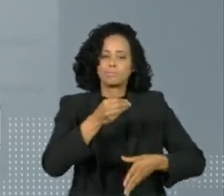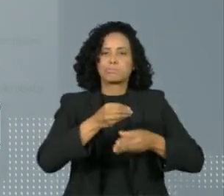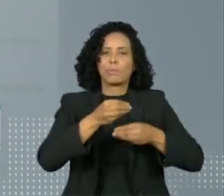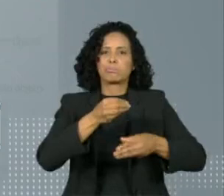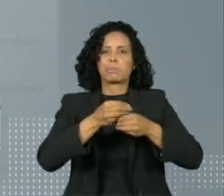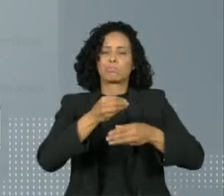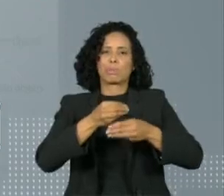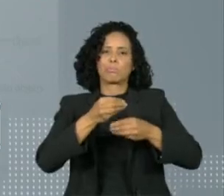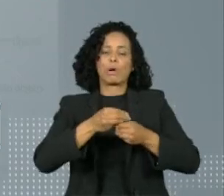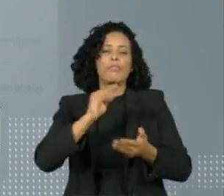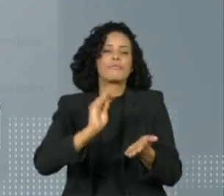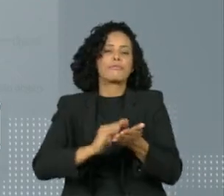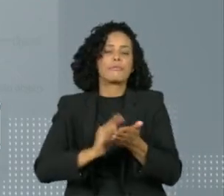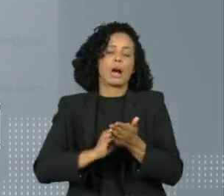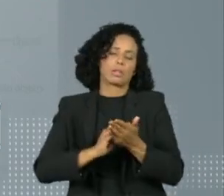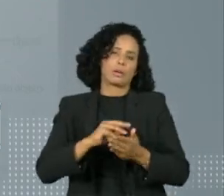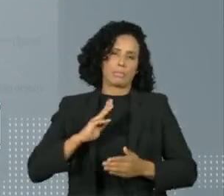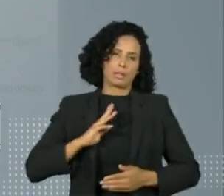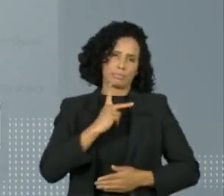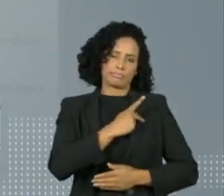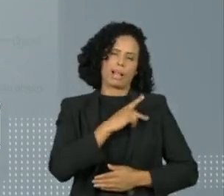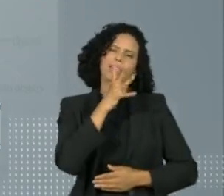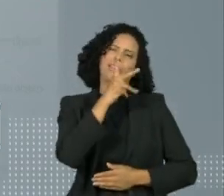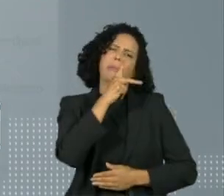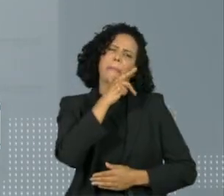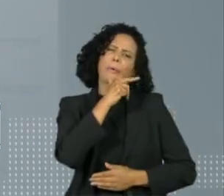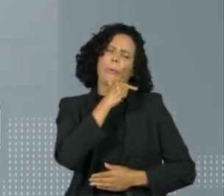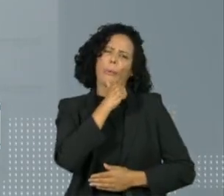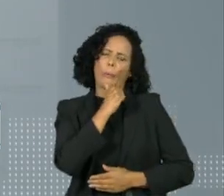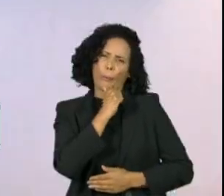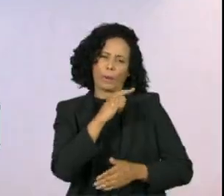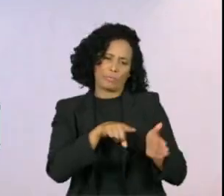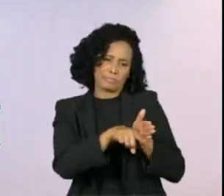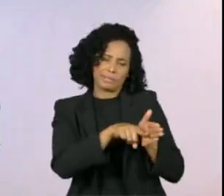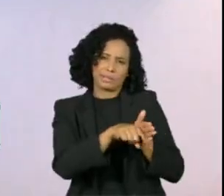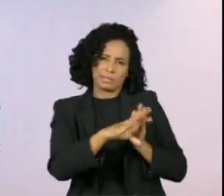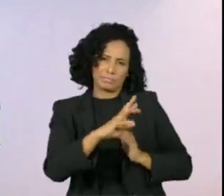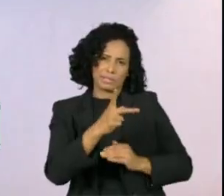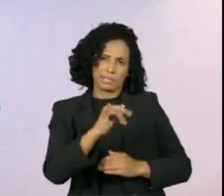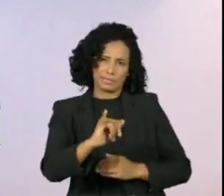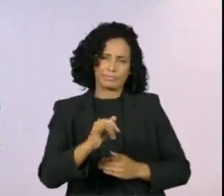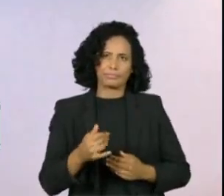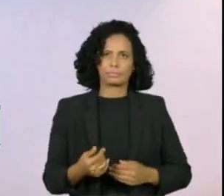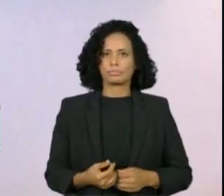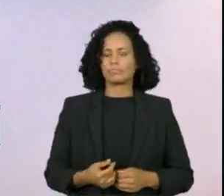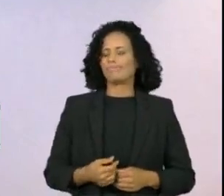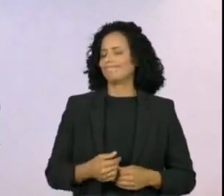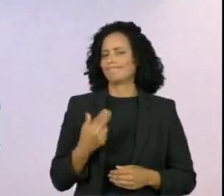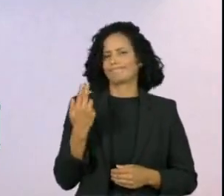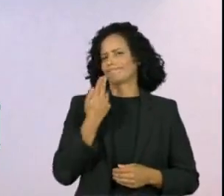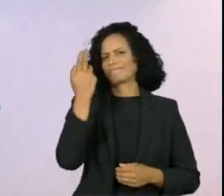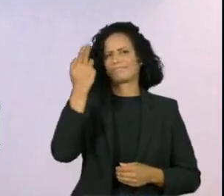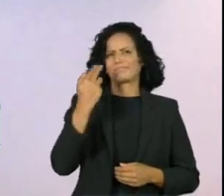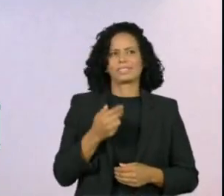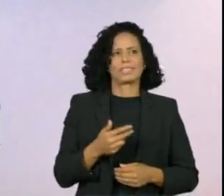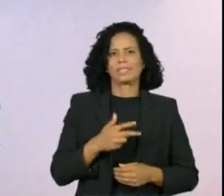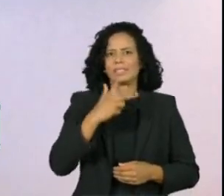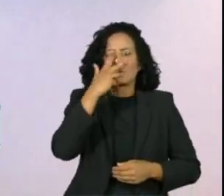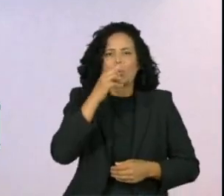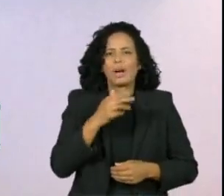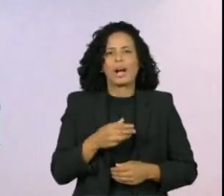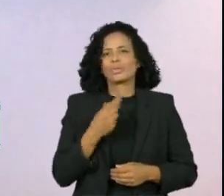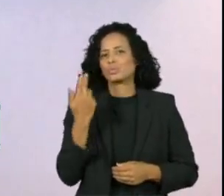Público, o que explicaria a demora no andamento dos inquéritos. Este argumento não para em pé. A inconsistência não